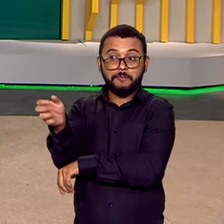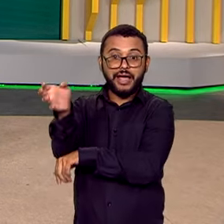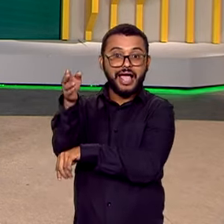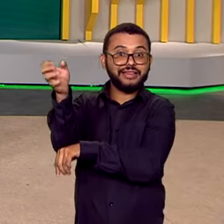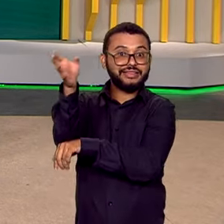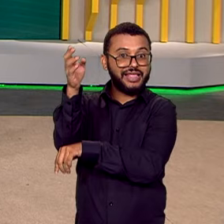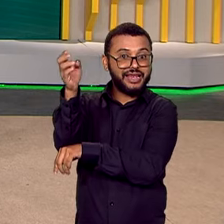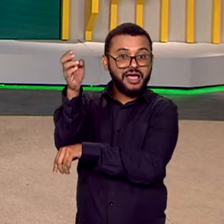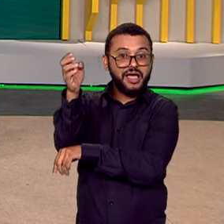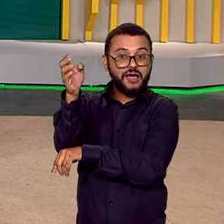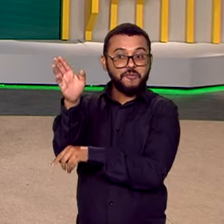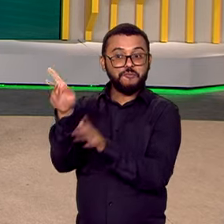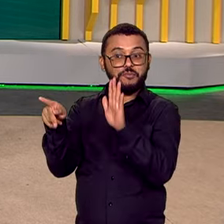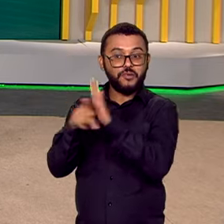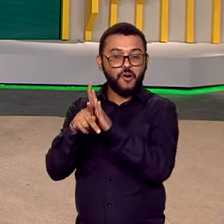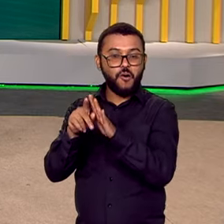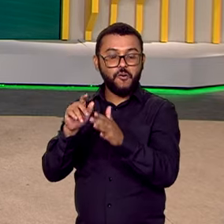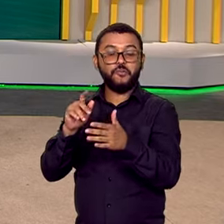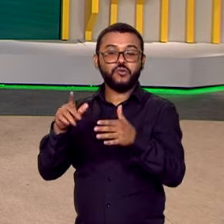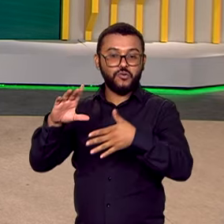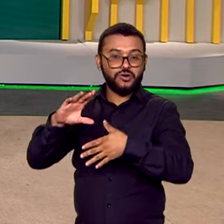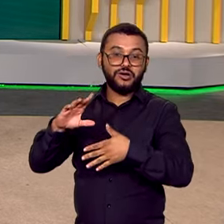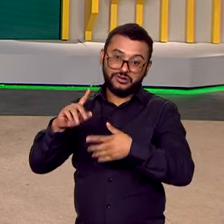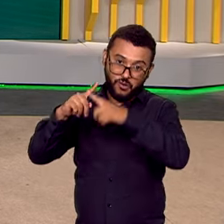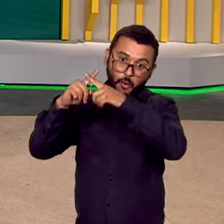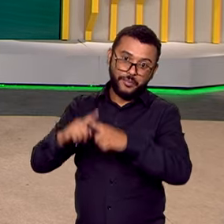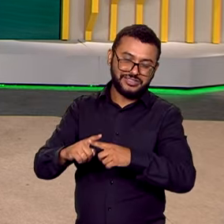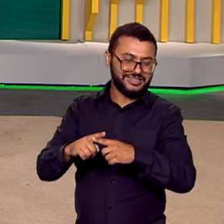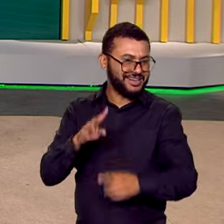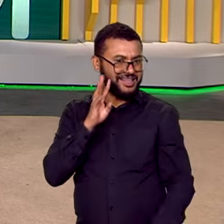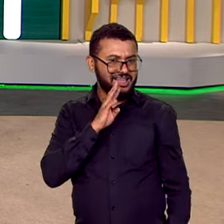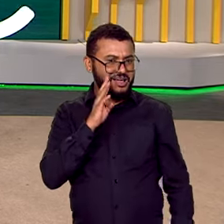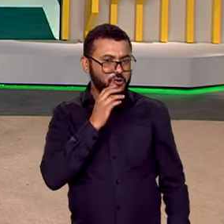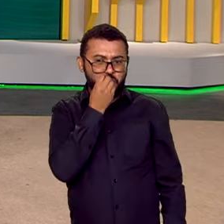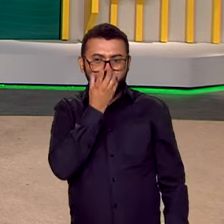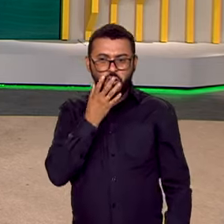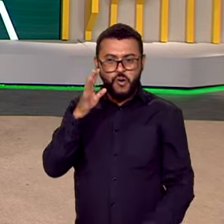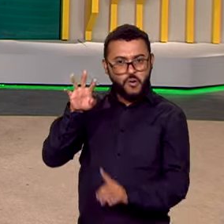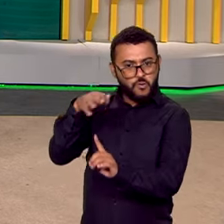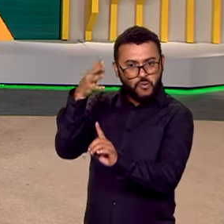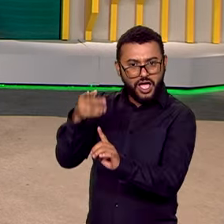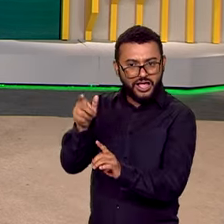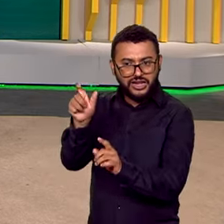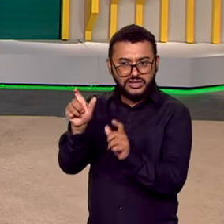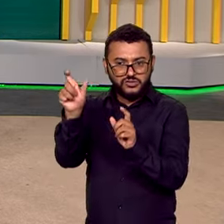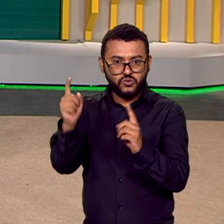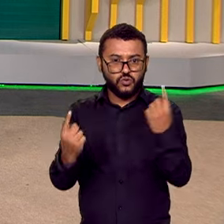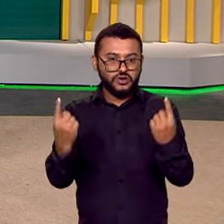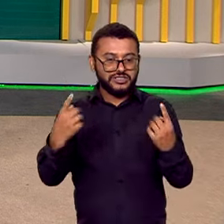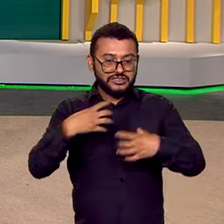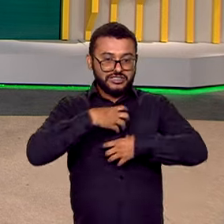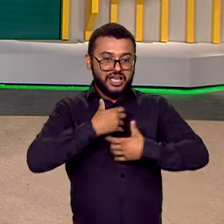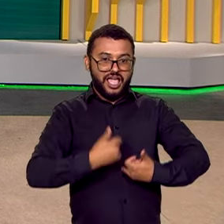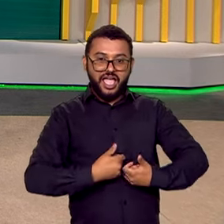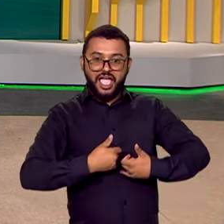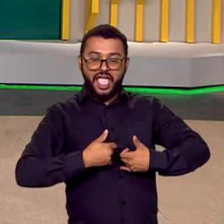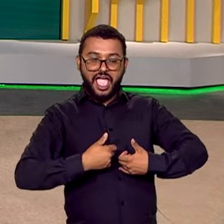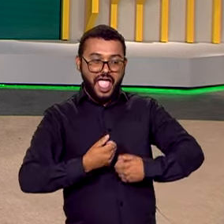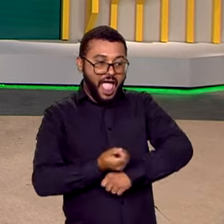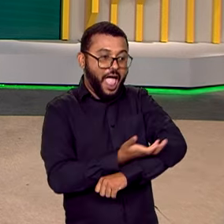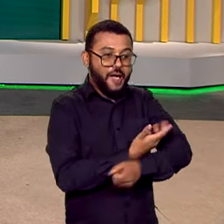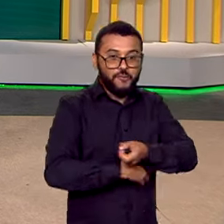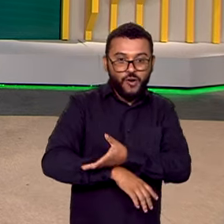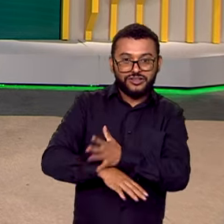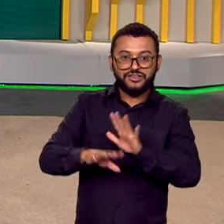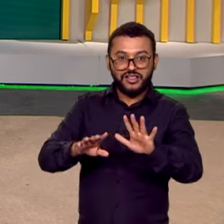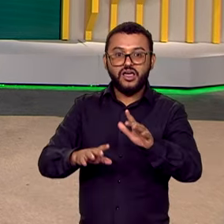nacional durante a inauguração dos Jogos. Que honra, né? Mas não são só os veteranos que dividem a emoção com o público. O atleta